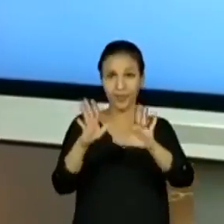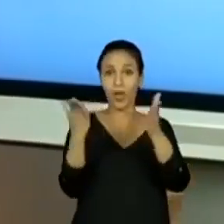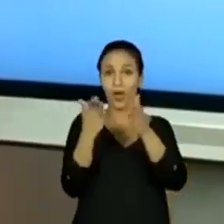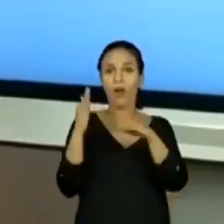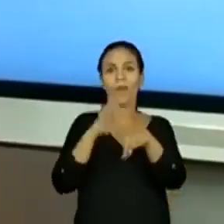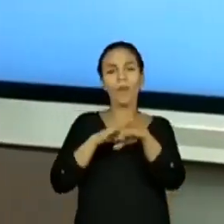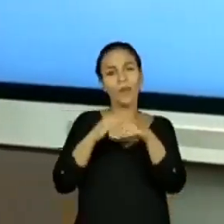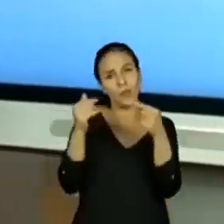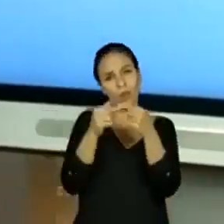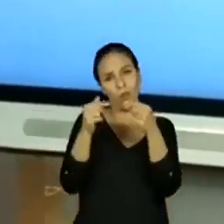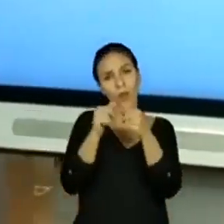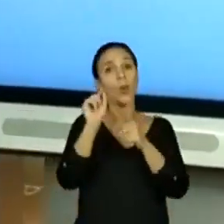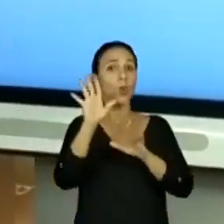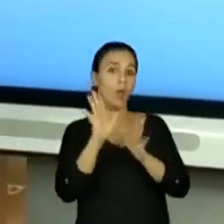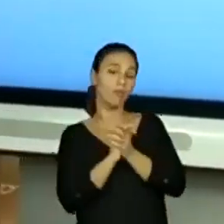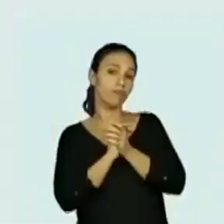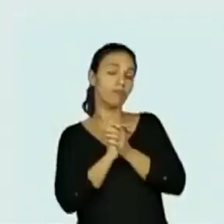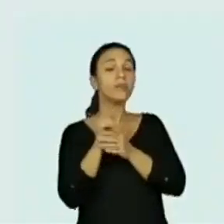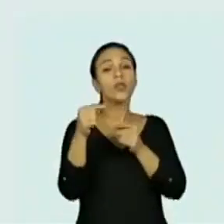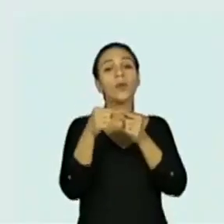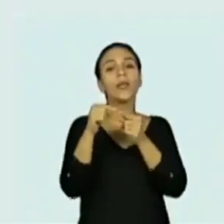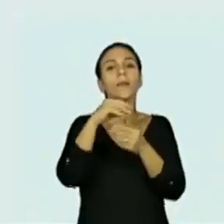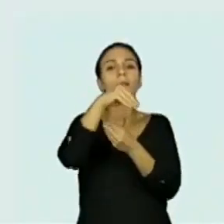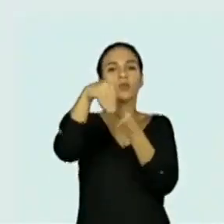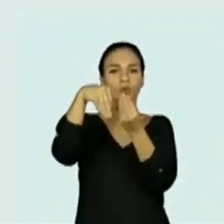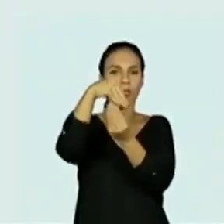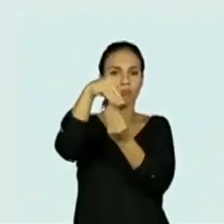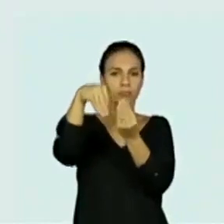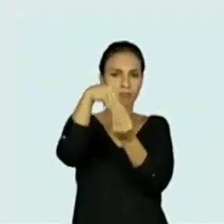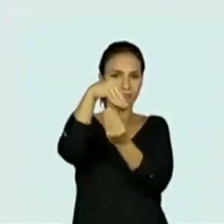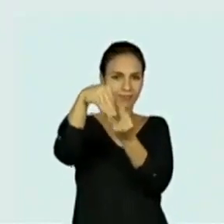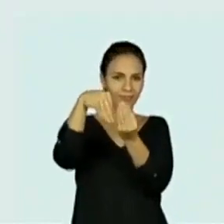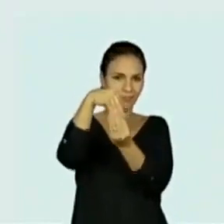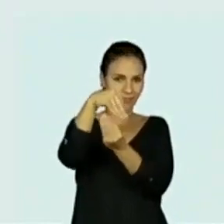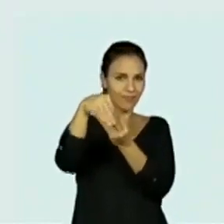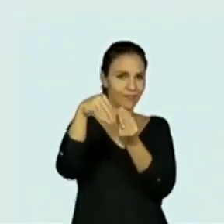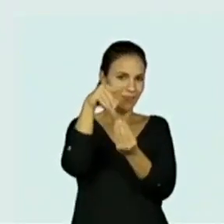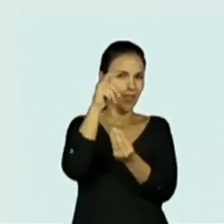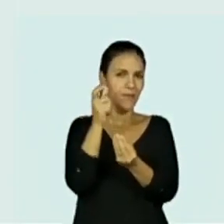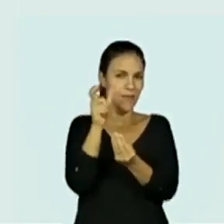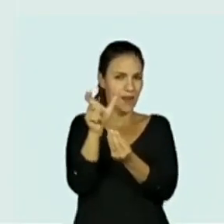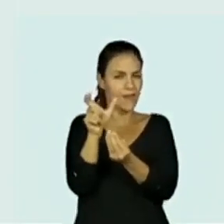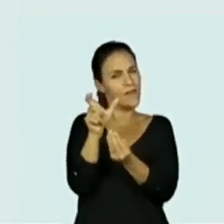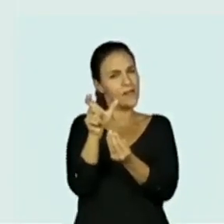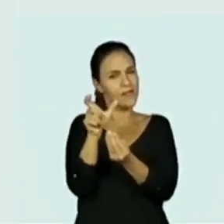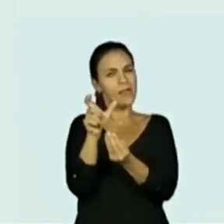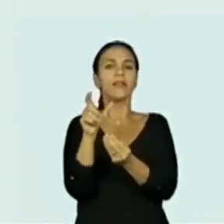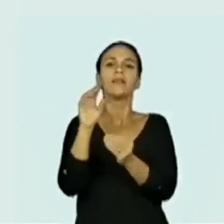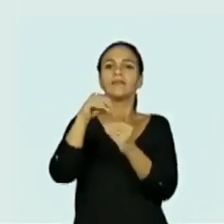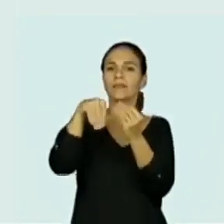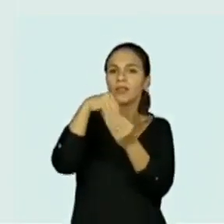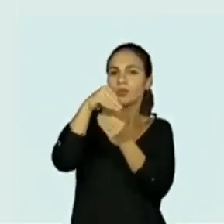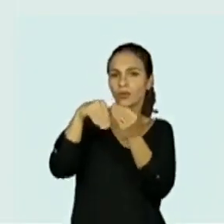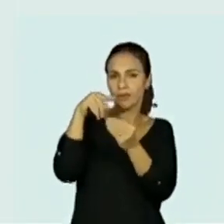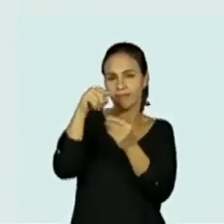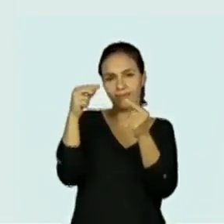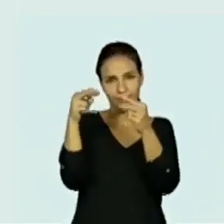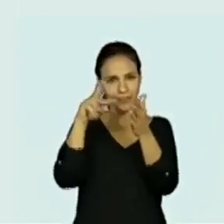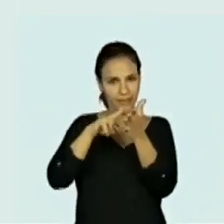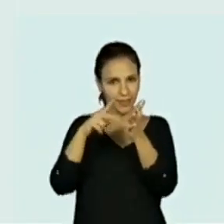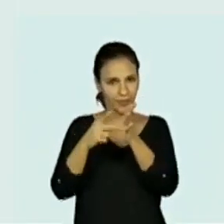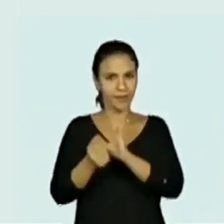momento, pensa que seria a nossa mistura. A nossa mistura. O Brasil é maravilhoso, gente.